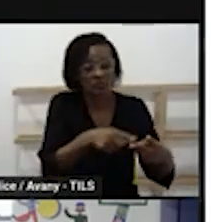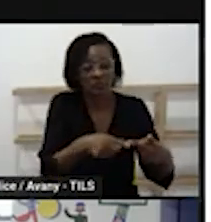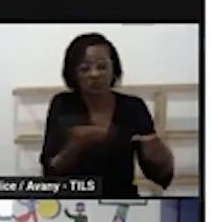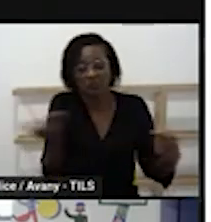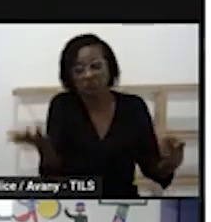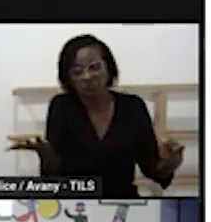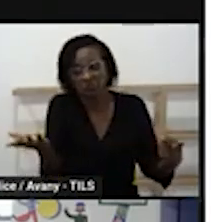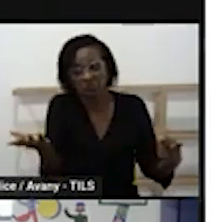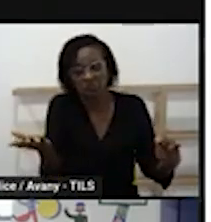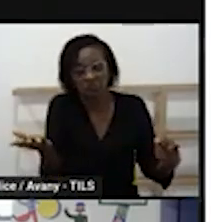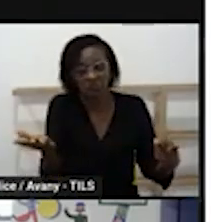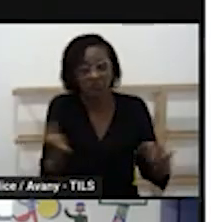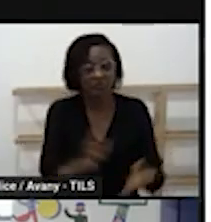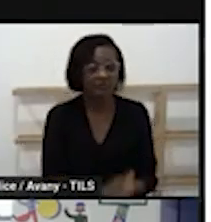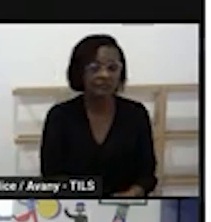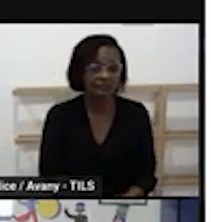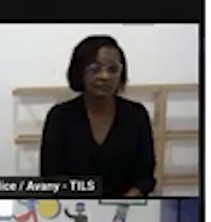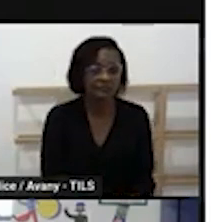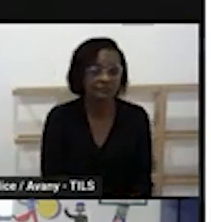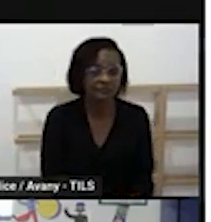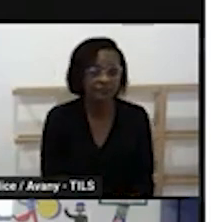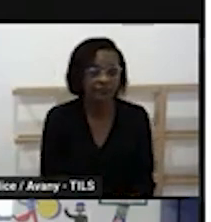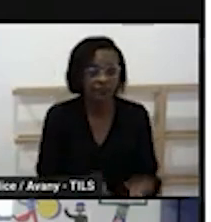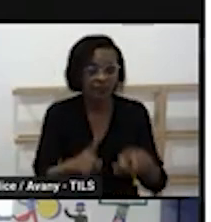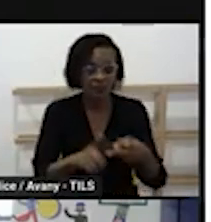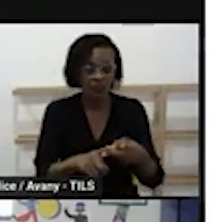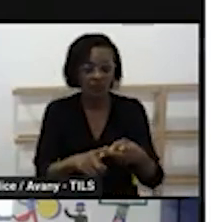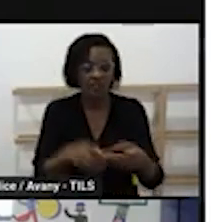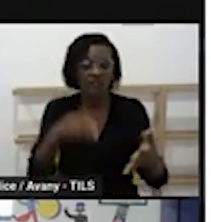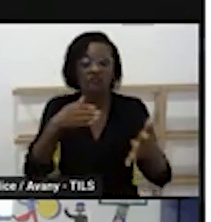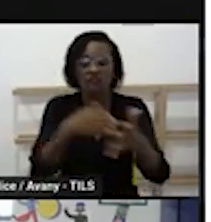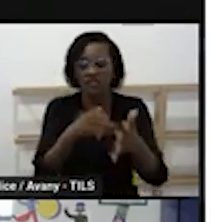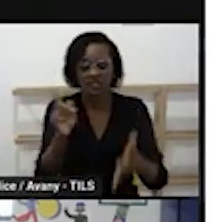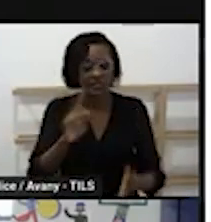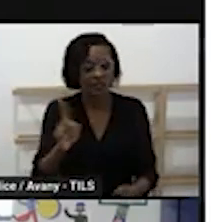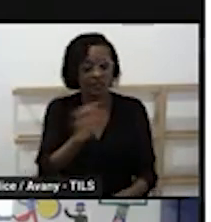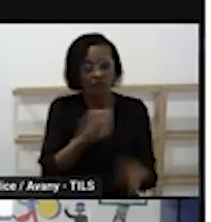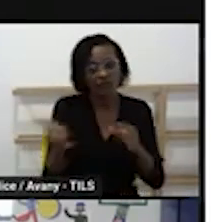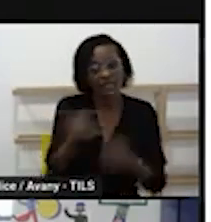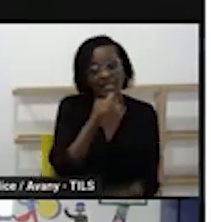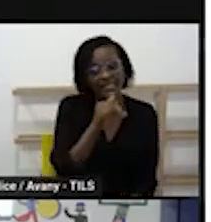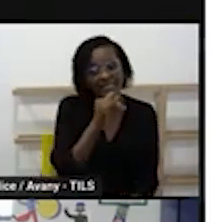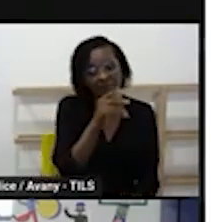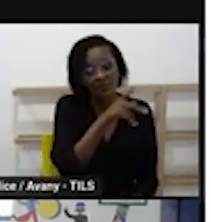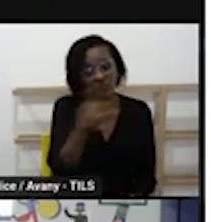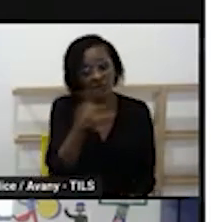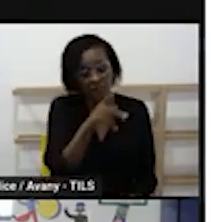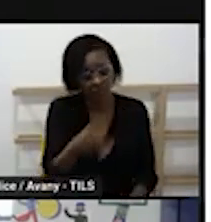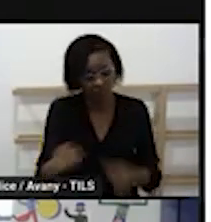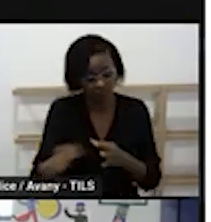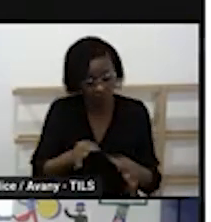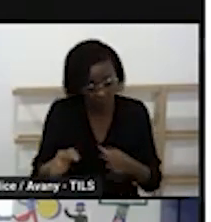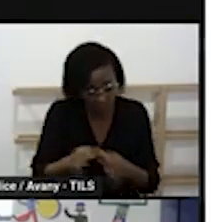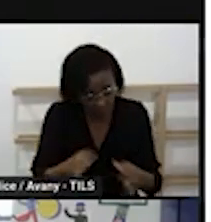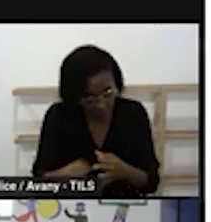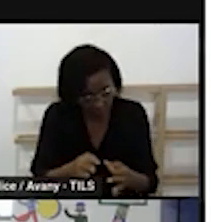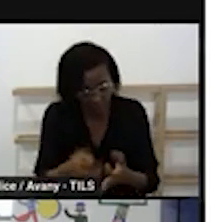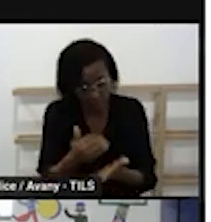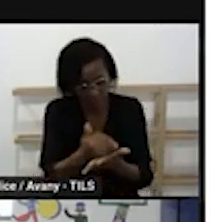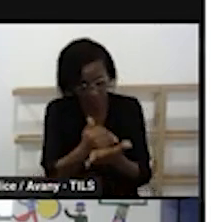empreendimento final né e o professor ao planejar ele tem o objetivo definido para que a criança